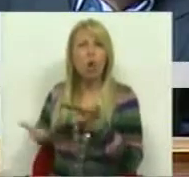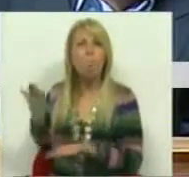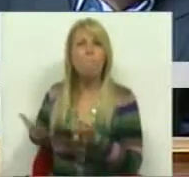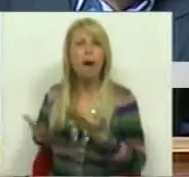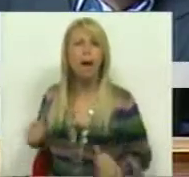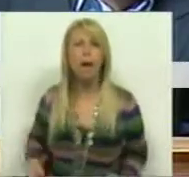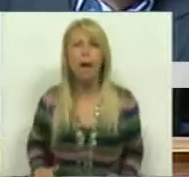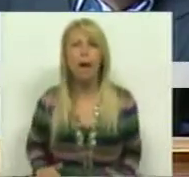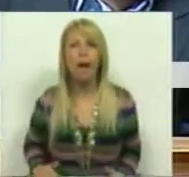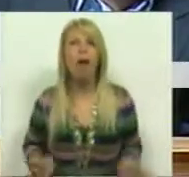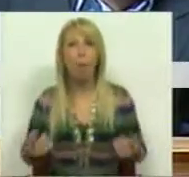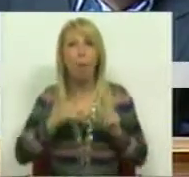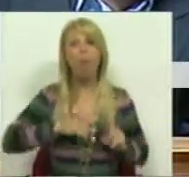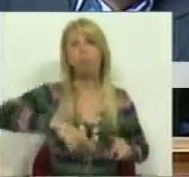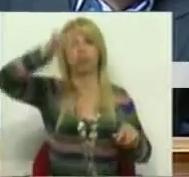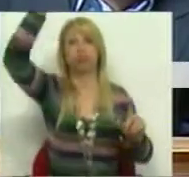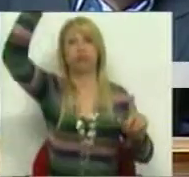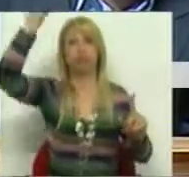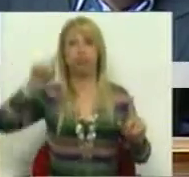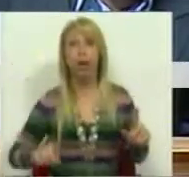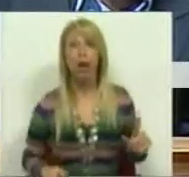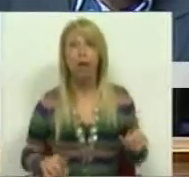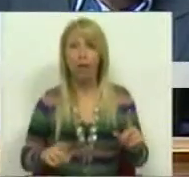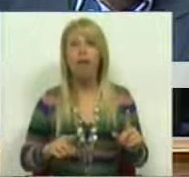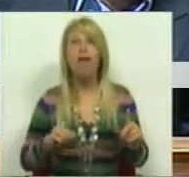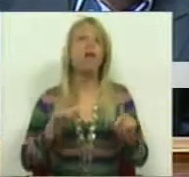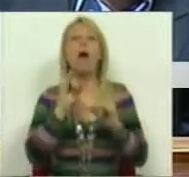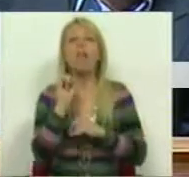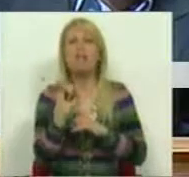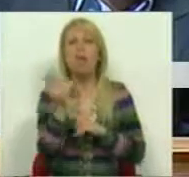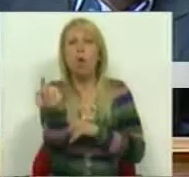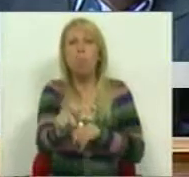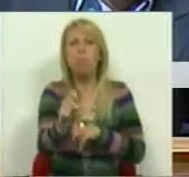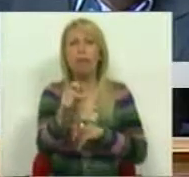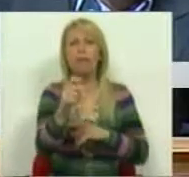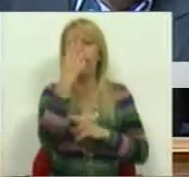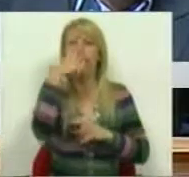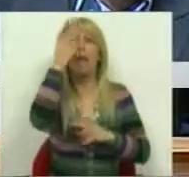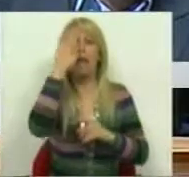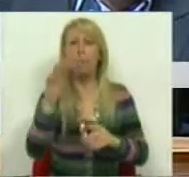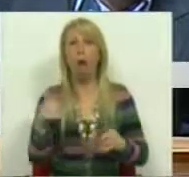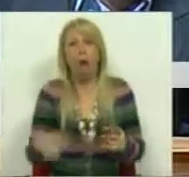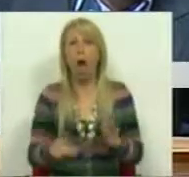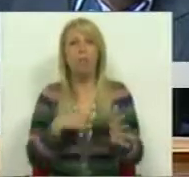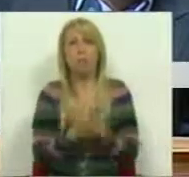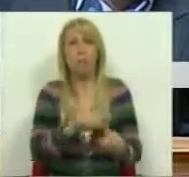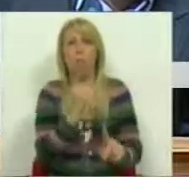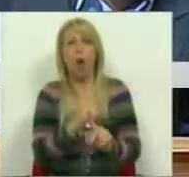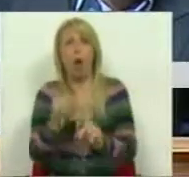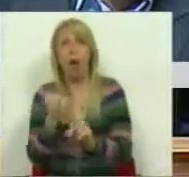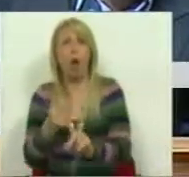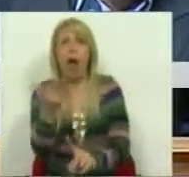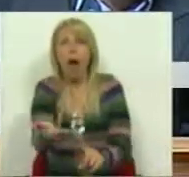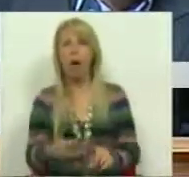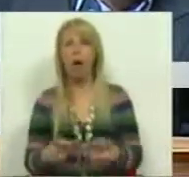Picos de infecção pela gripe, há todos os anos, Sr. Deputado, todos os anos. Não é essa a questão. A questão